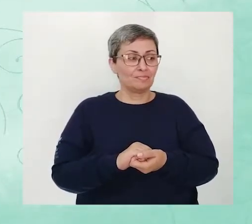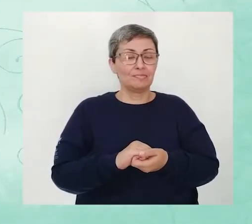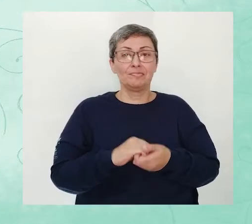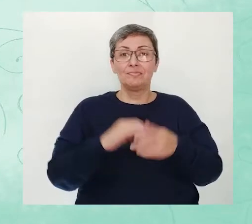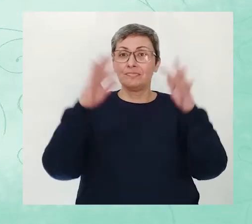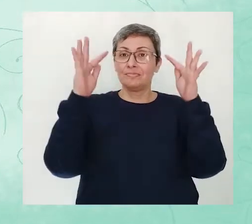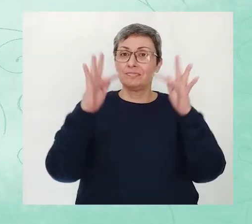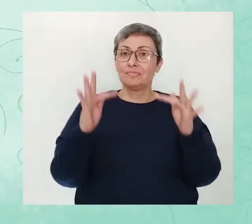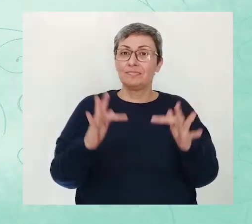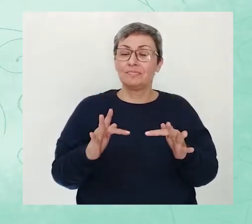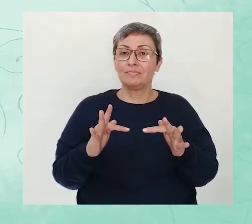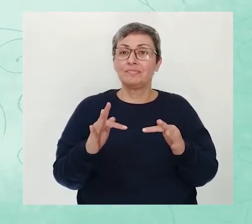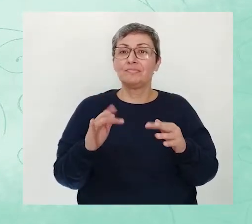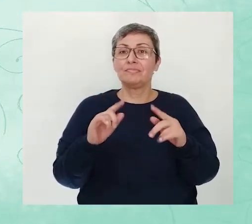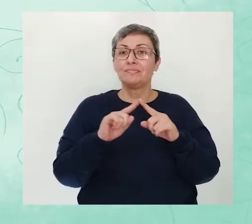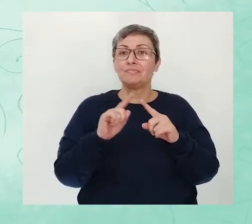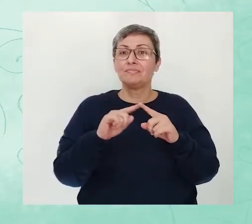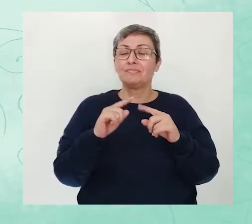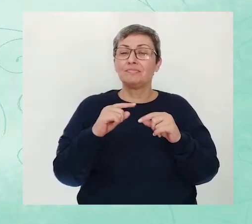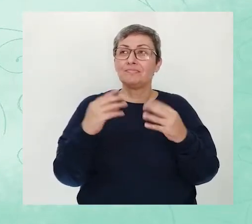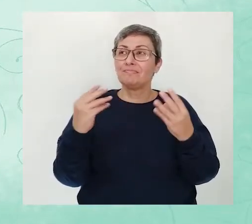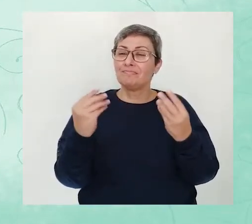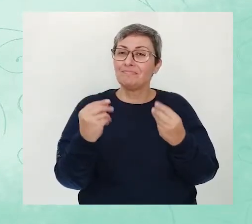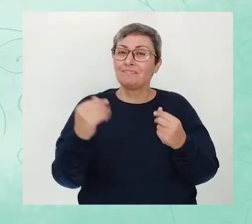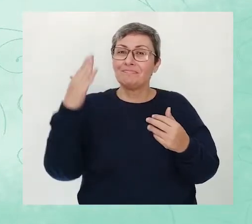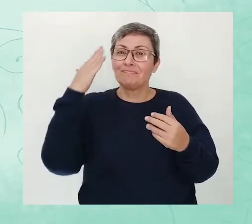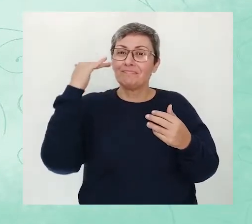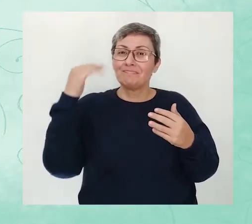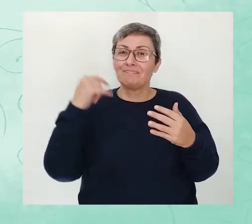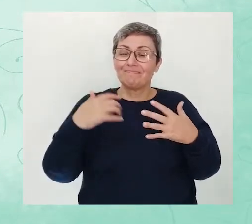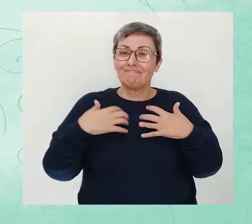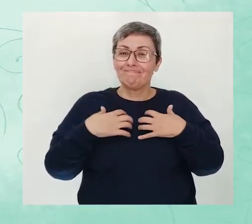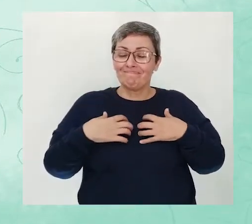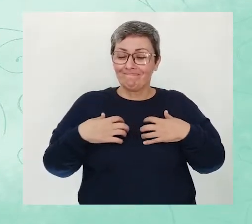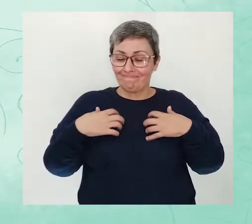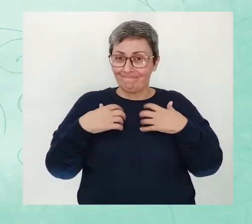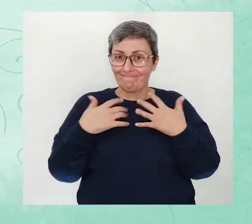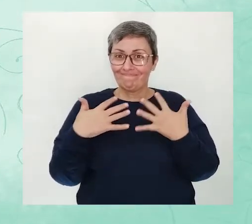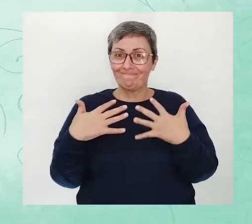Felizes num prestígio, estremecemos